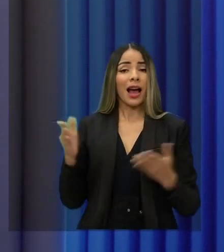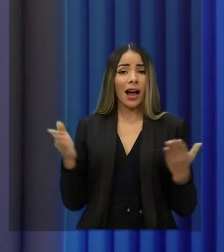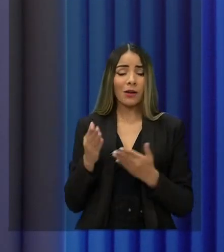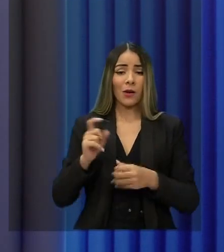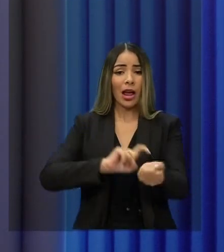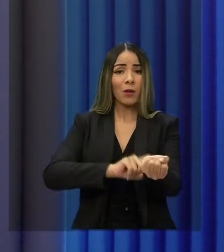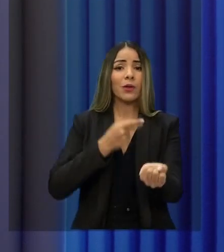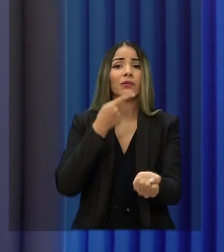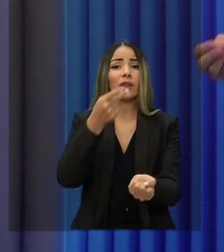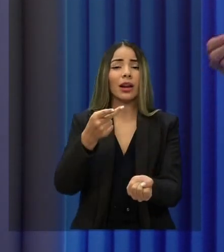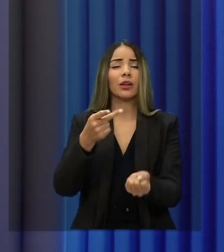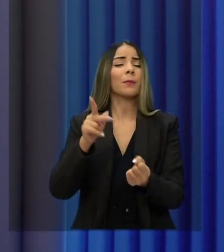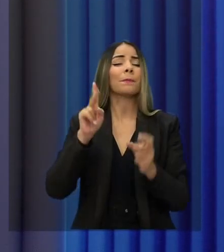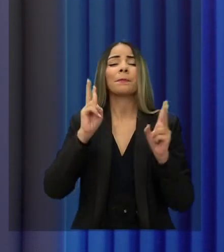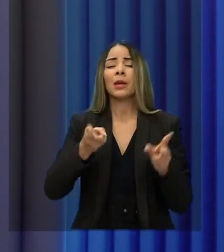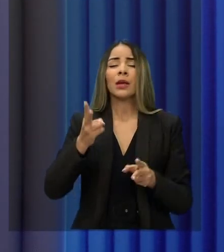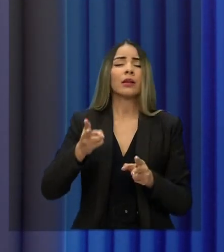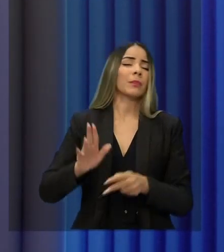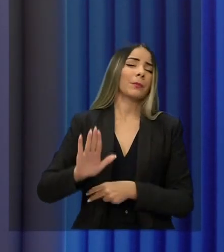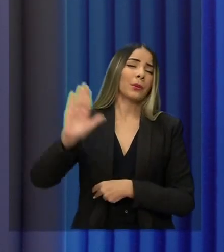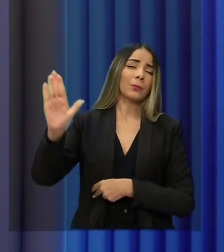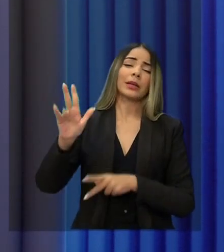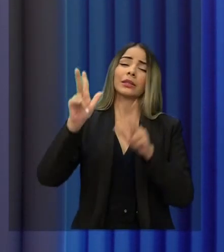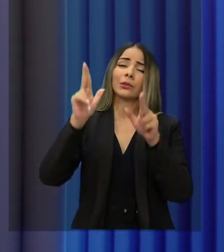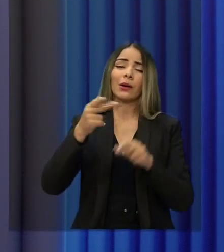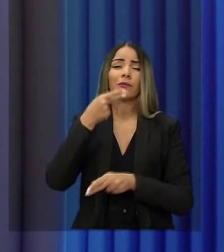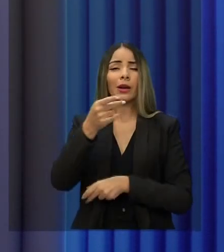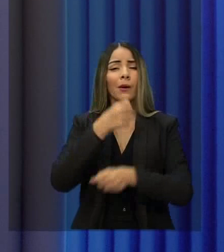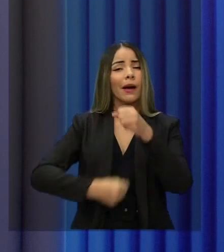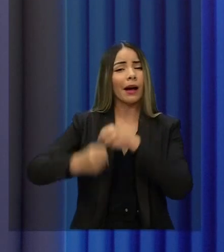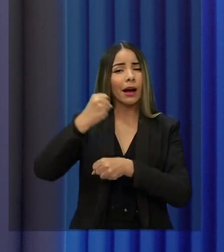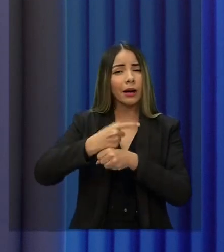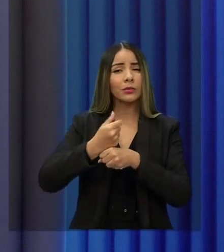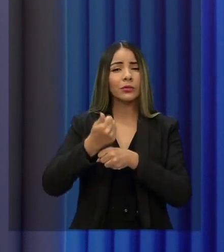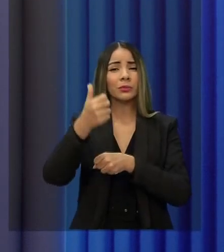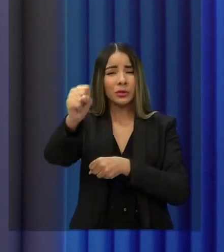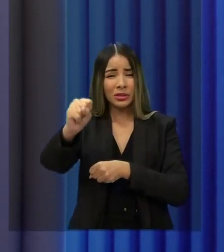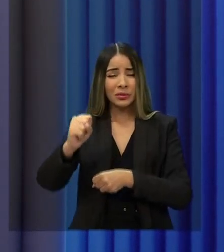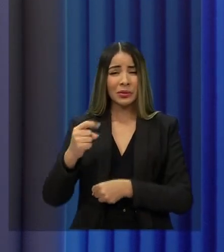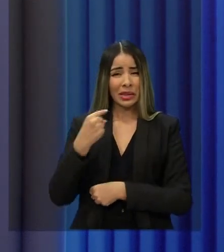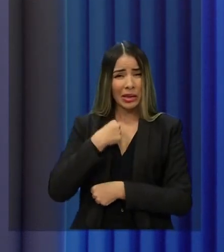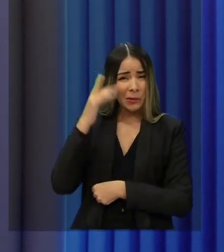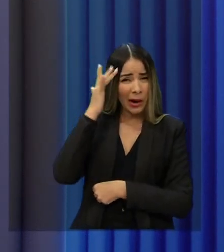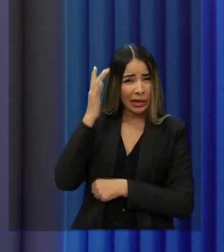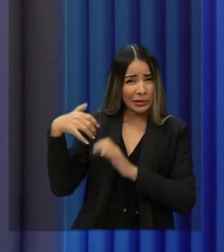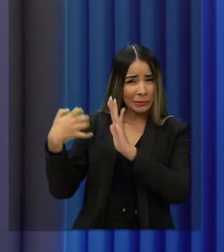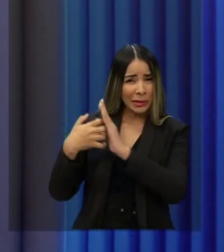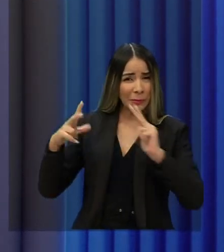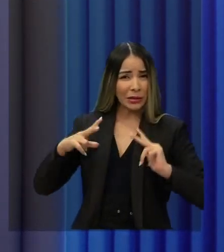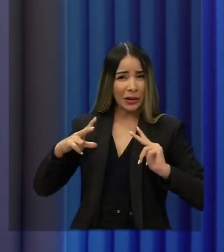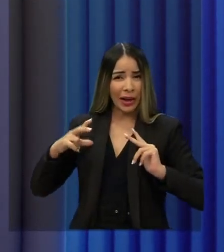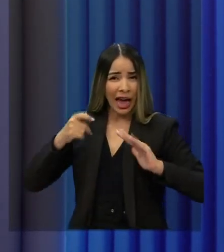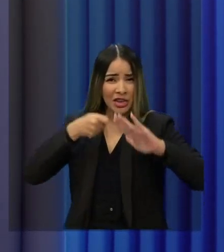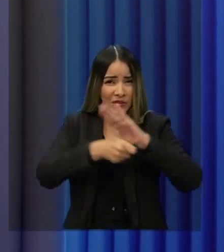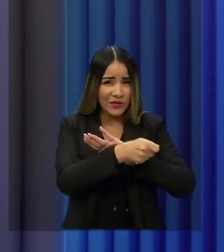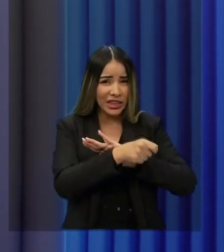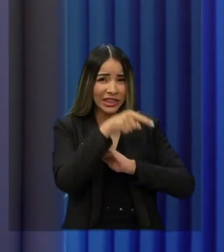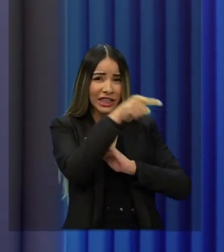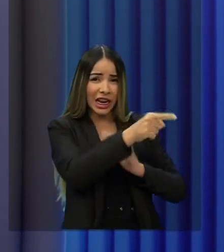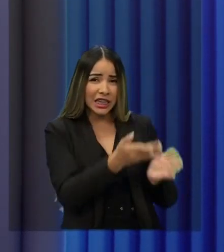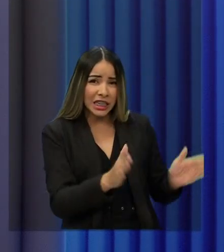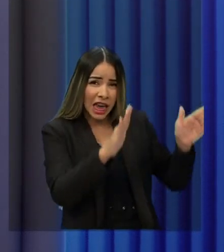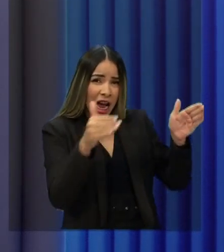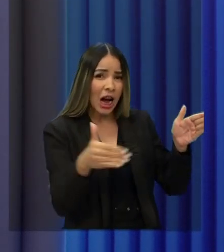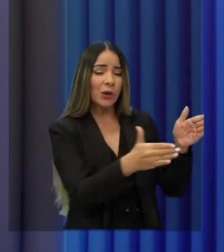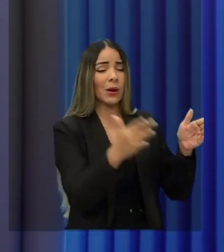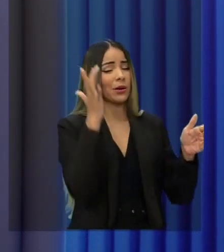concluir a obra do Aquário buscando a iniciativa privada para ajudar. Eu não acredito que nenhum empresário vai querer investir nisso. É por conta disso que eu vou transformar aquela